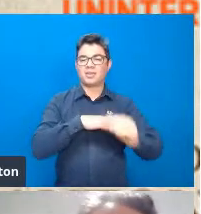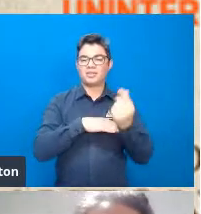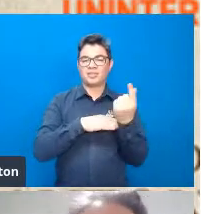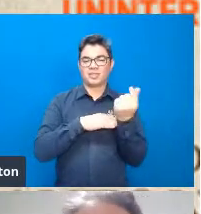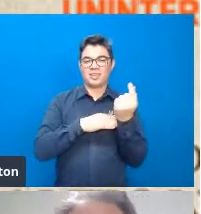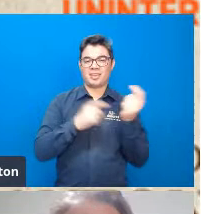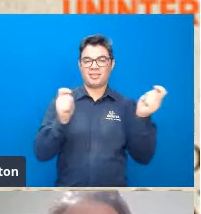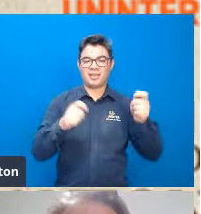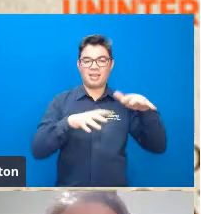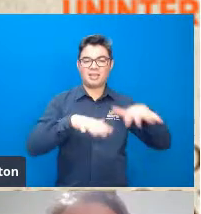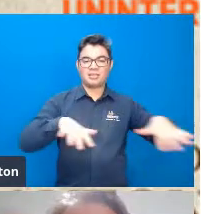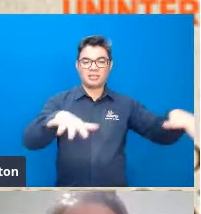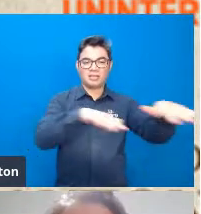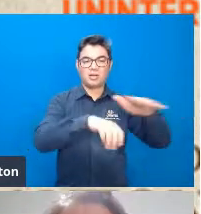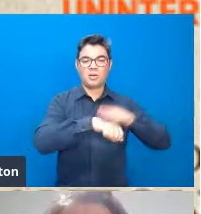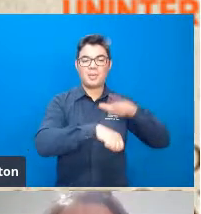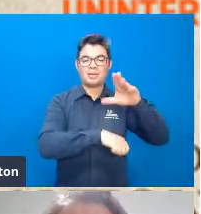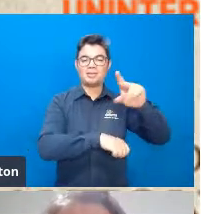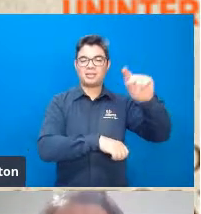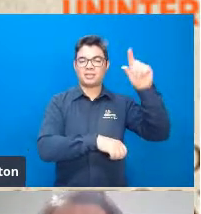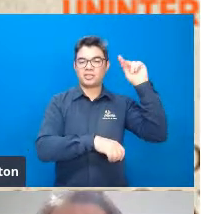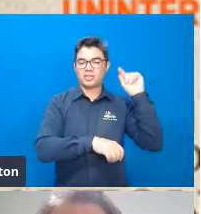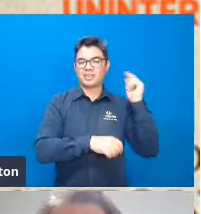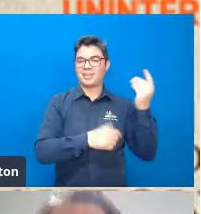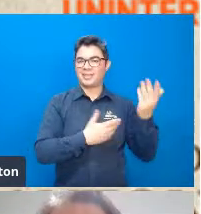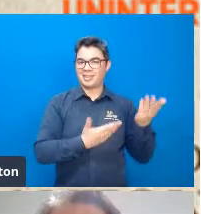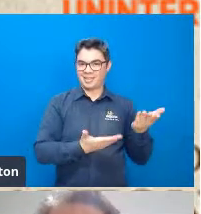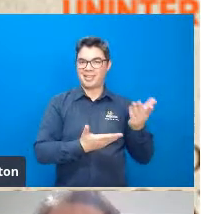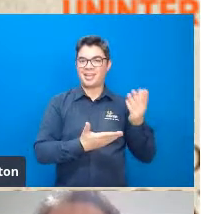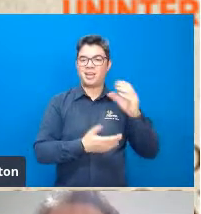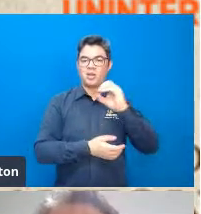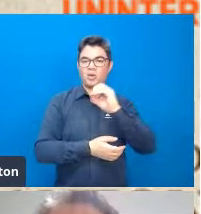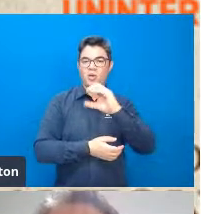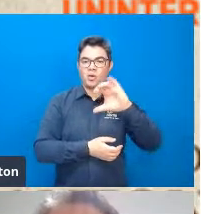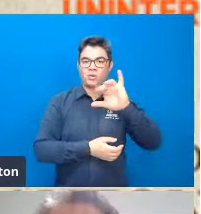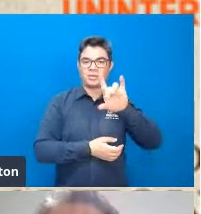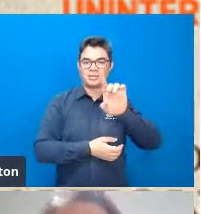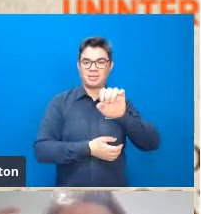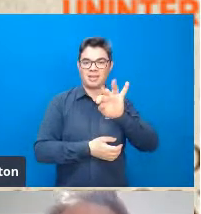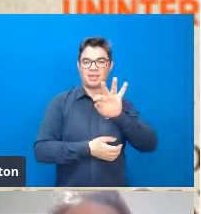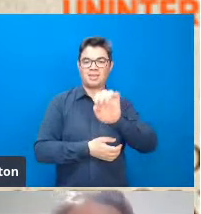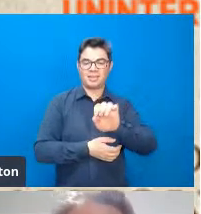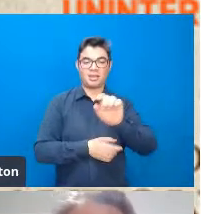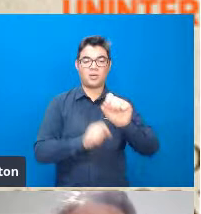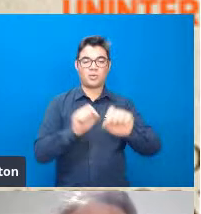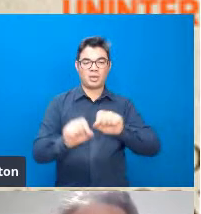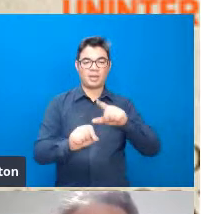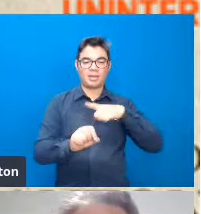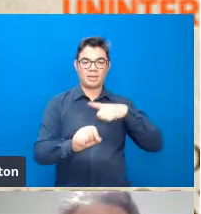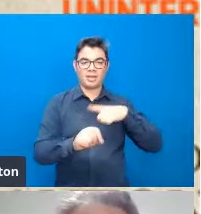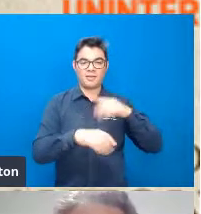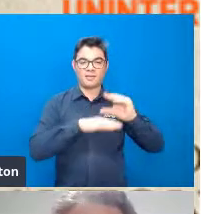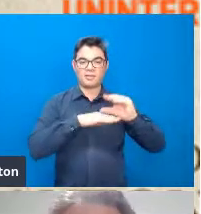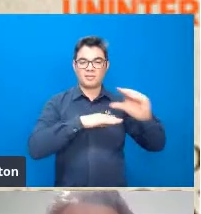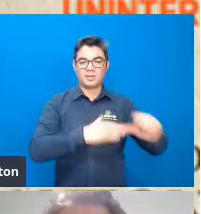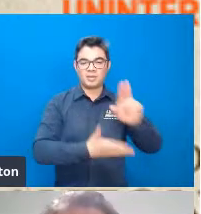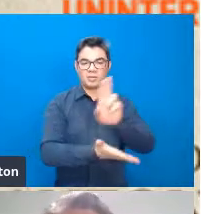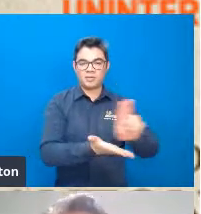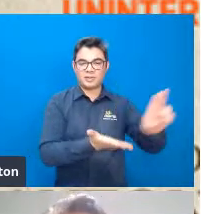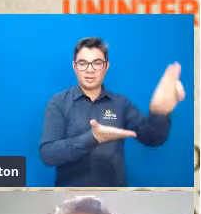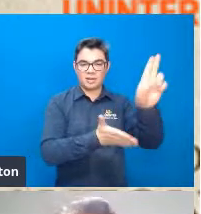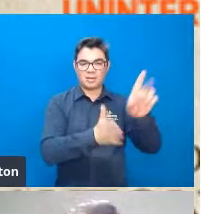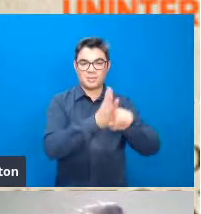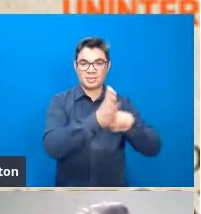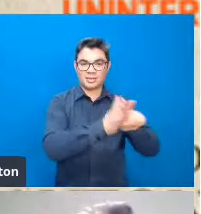É a região mais antiga aí do Ocidente, que foi, que teve bastante investimento em universidade, em pesquisas,